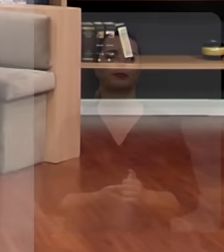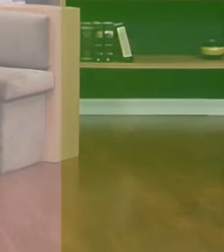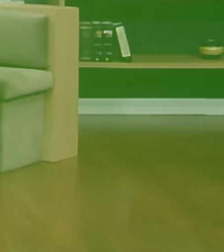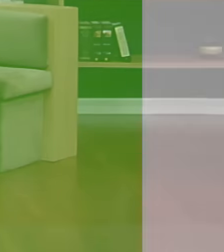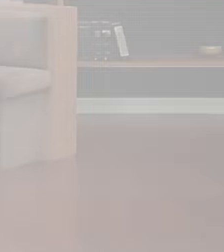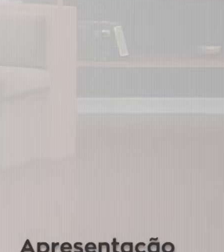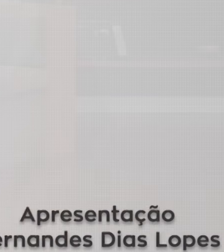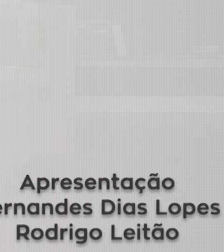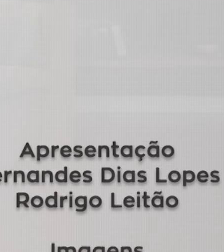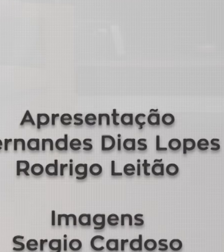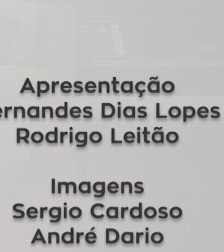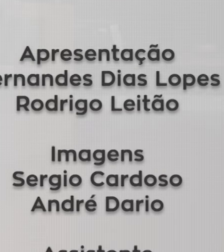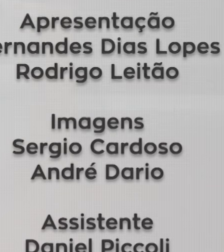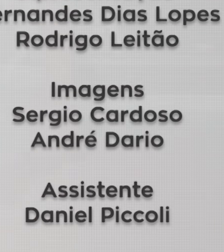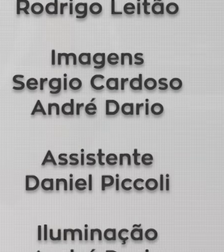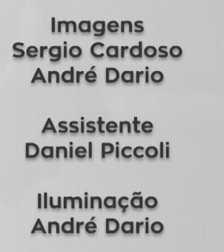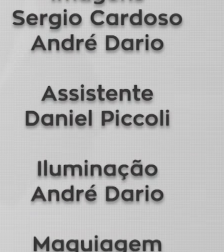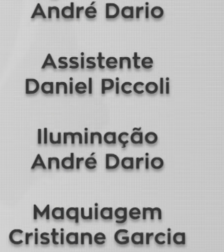lá.